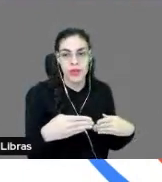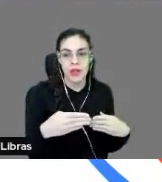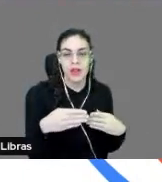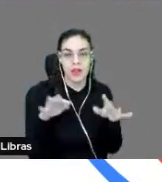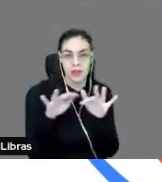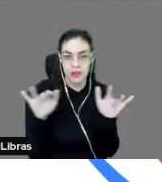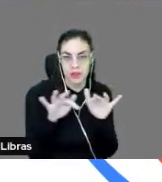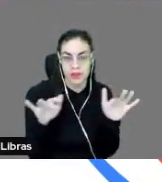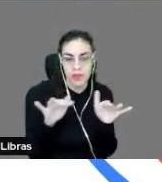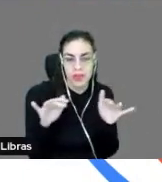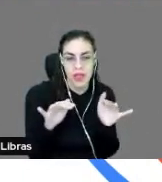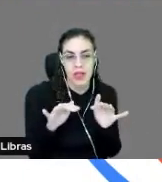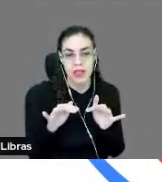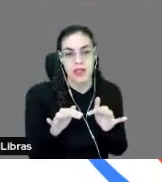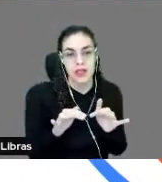intervenções,